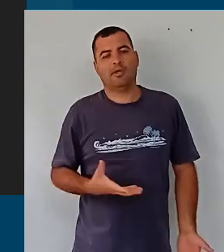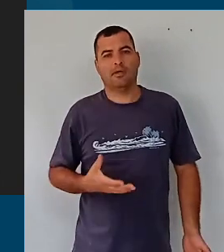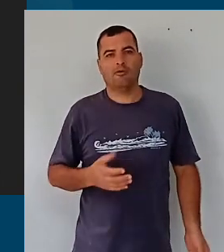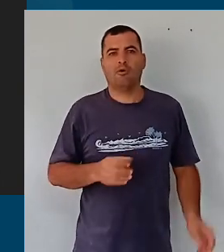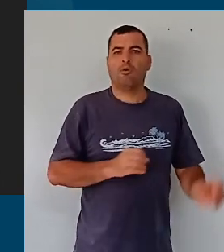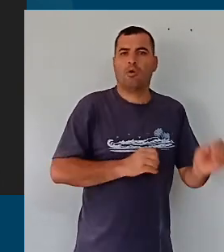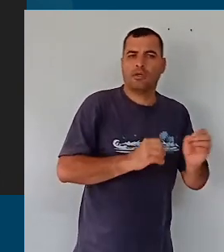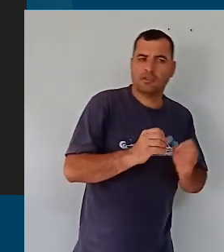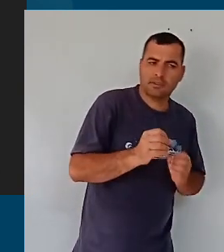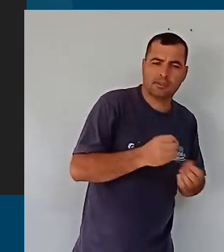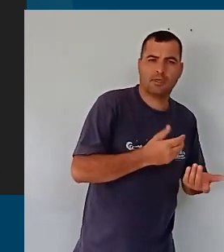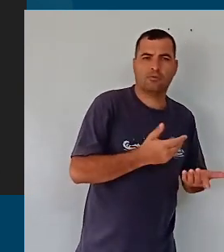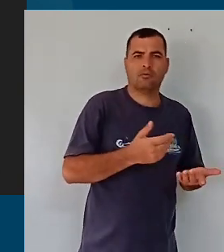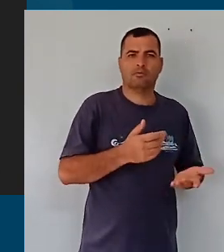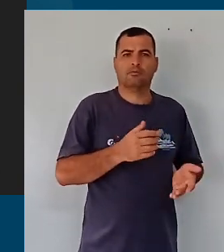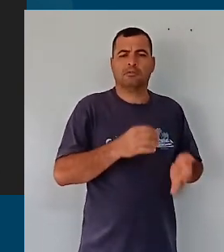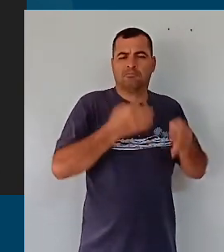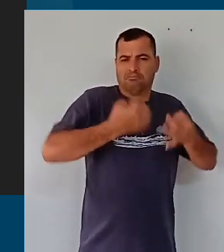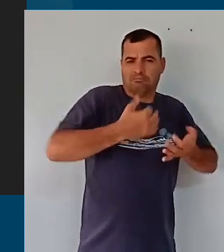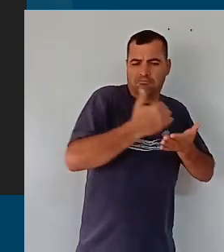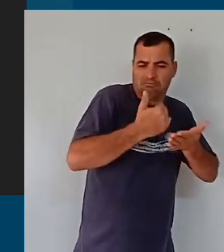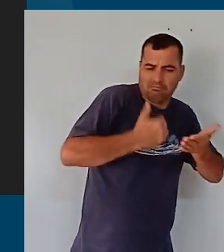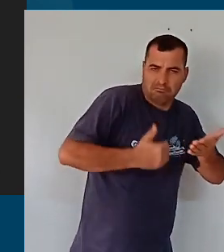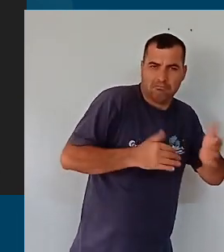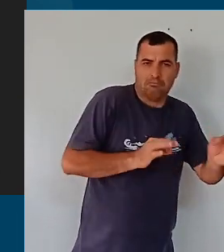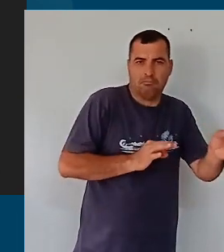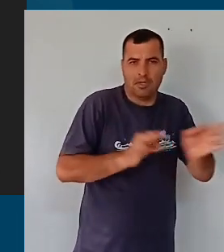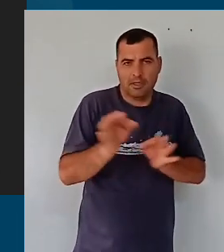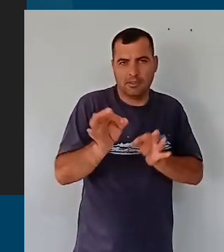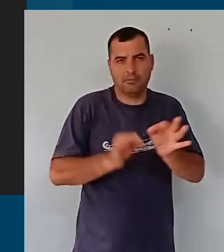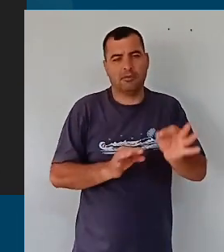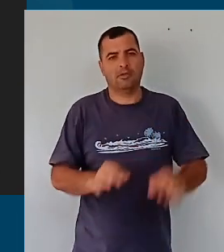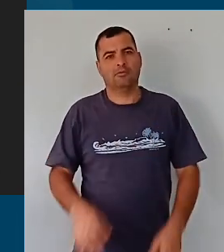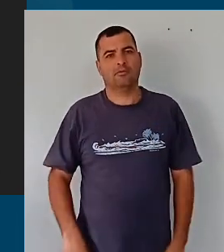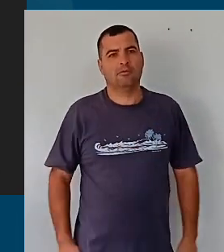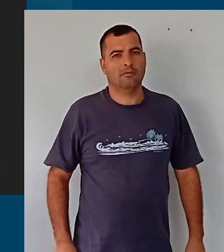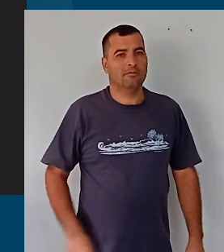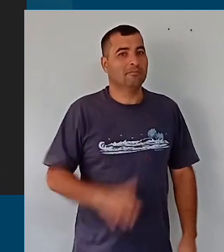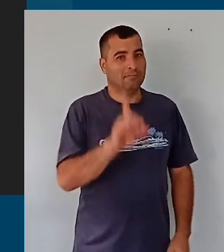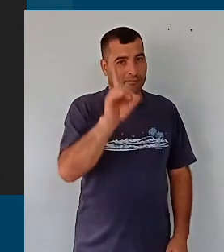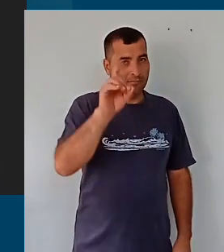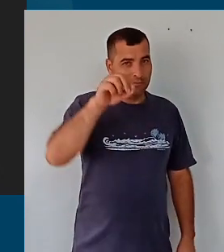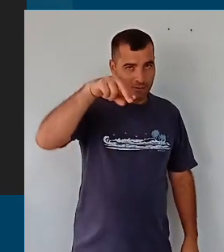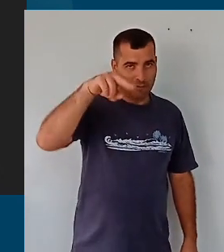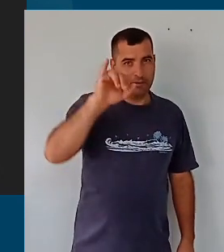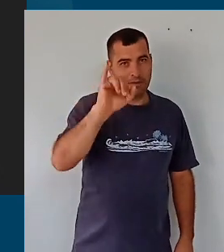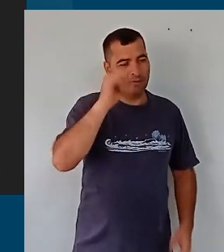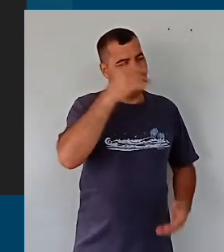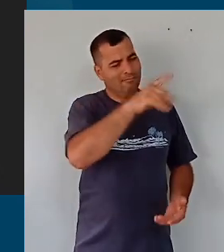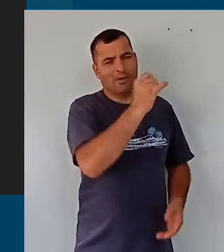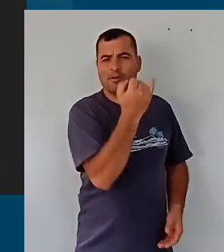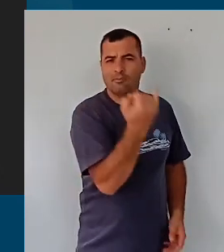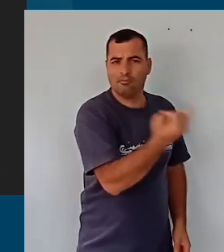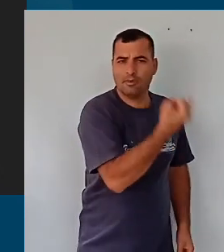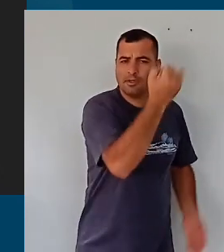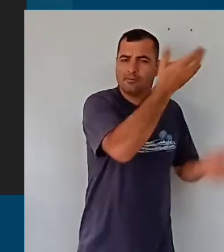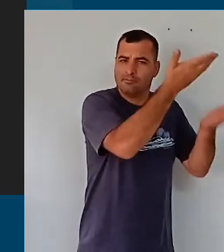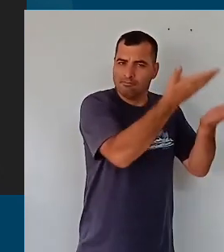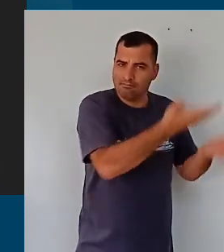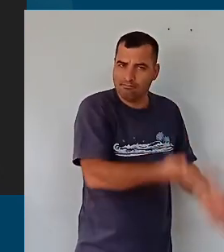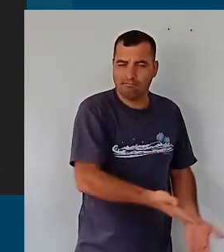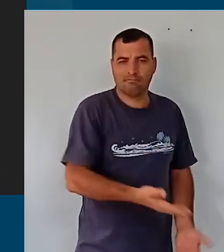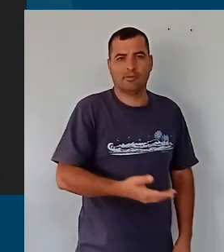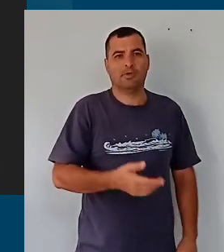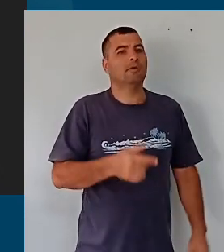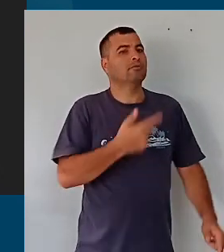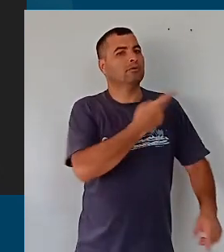organização, com sistematização, planejamento. Então, Donizete, você é muito importante para nós